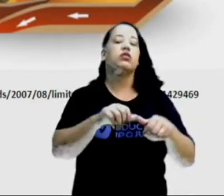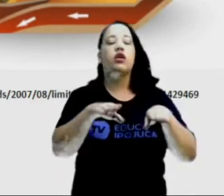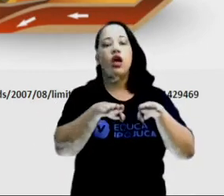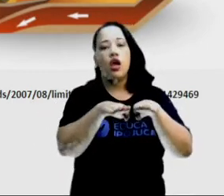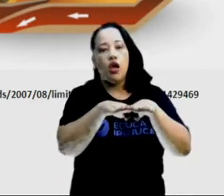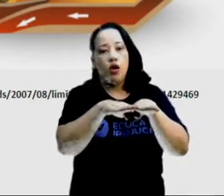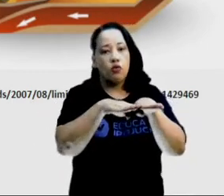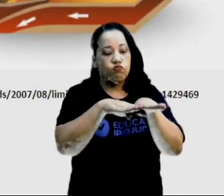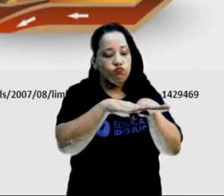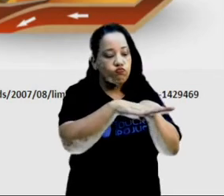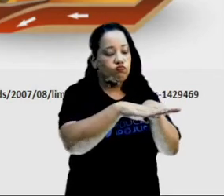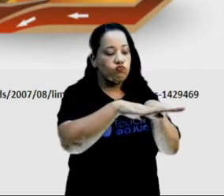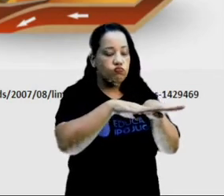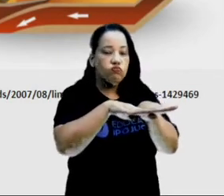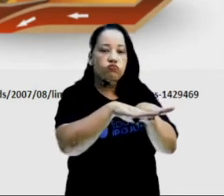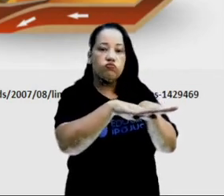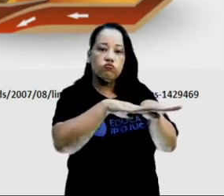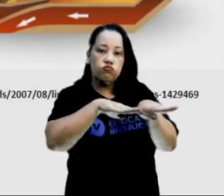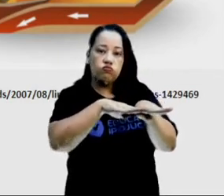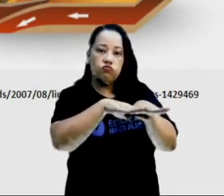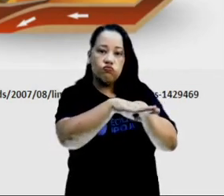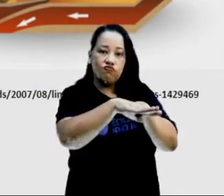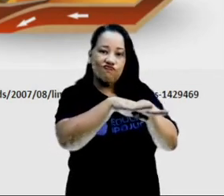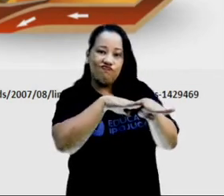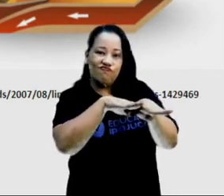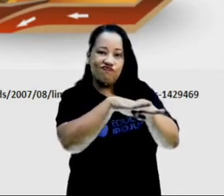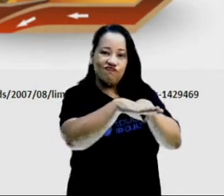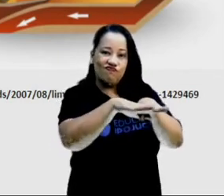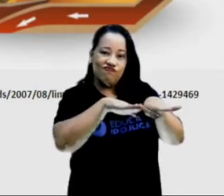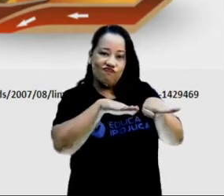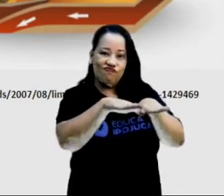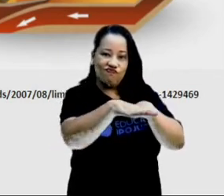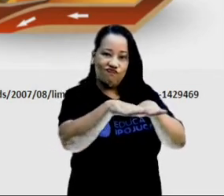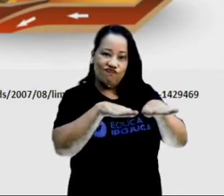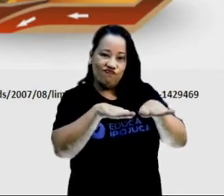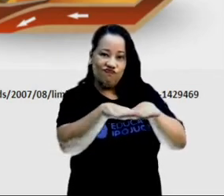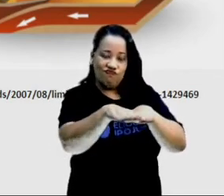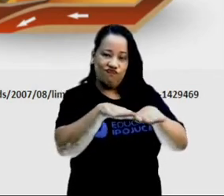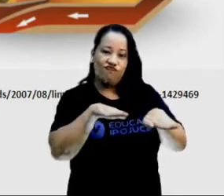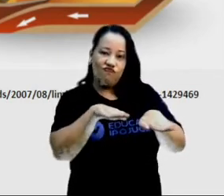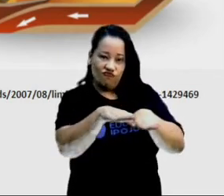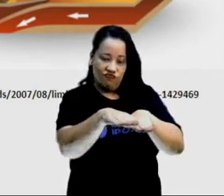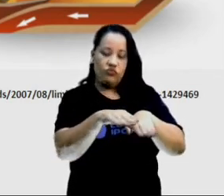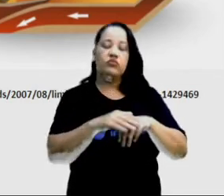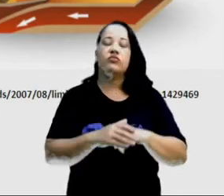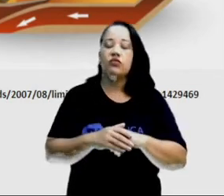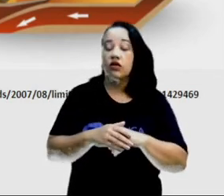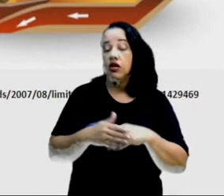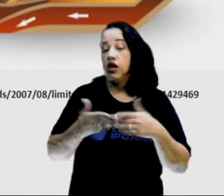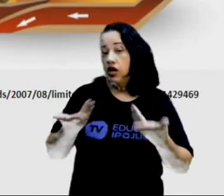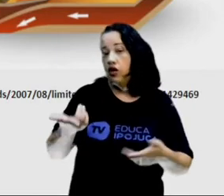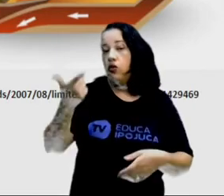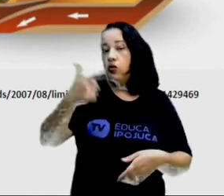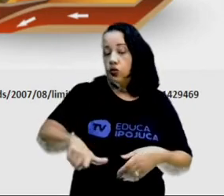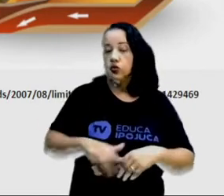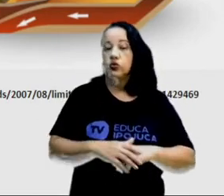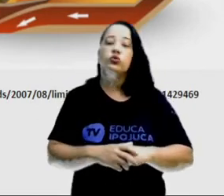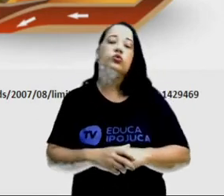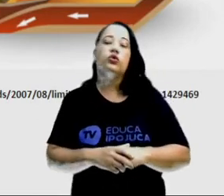se elas estivessem se roçando uma na outra, vamos dizer assim. E o movimento